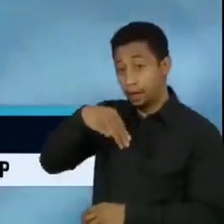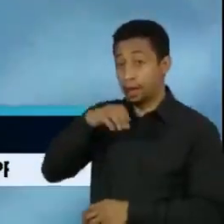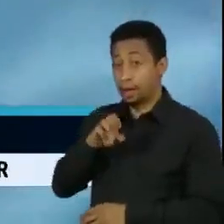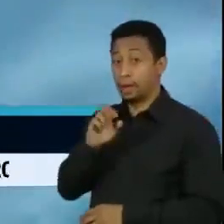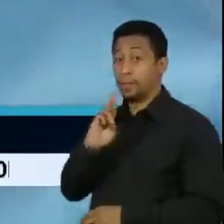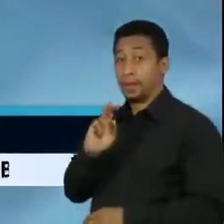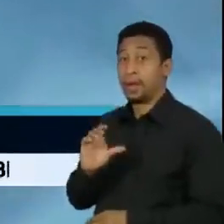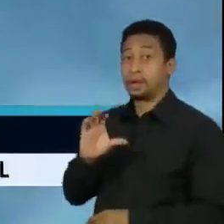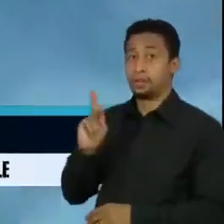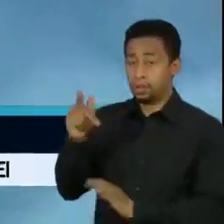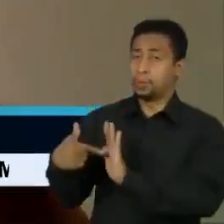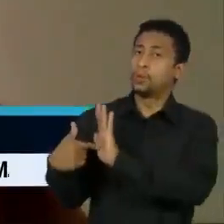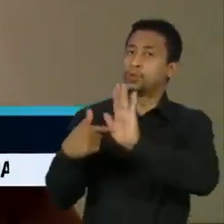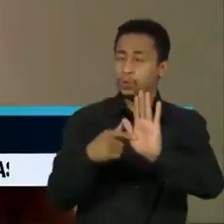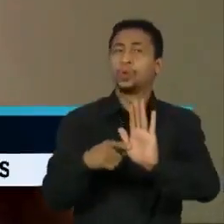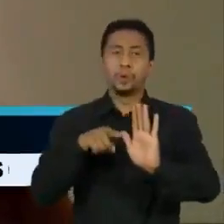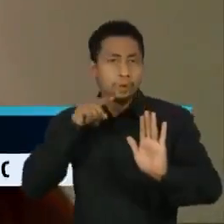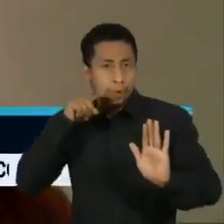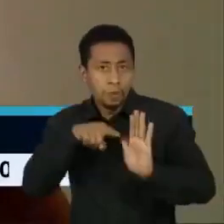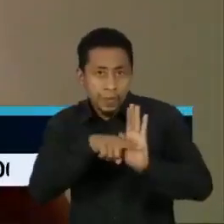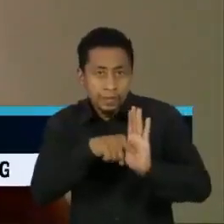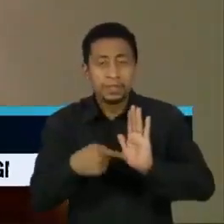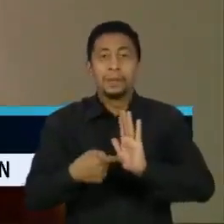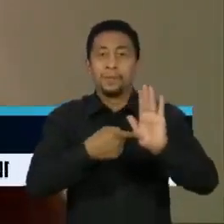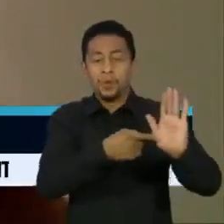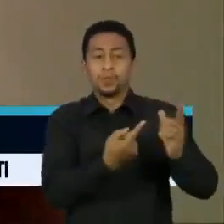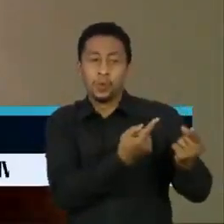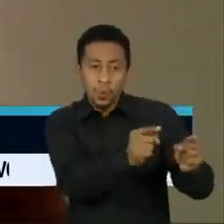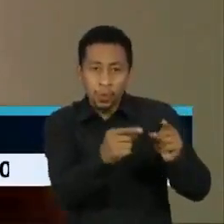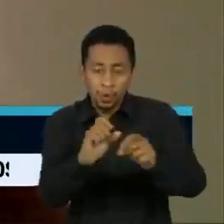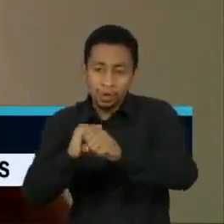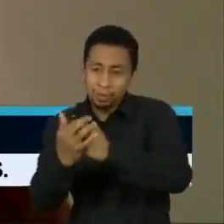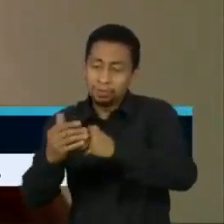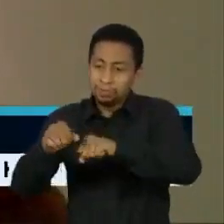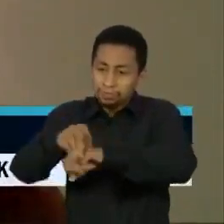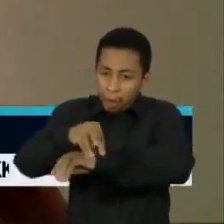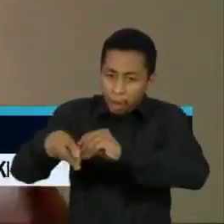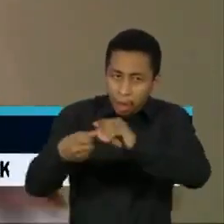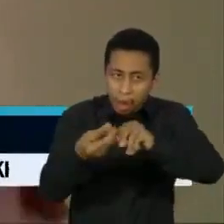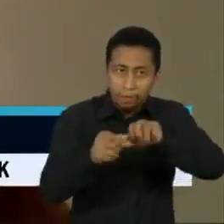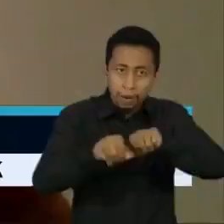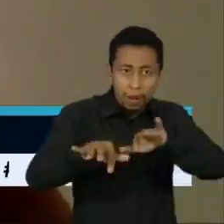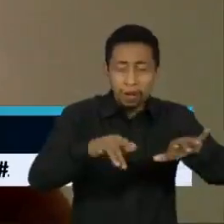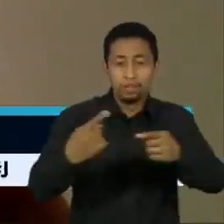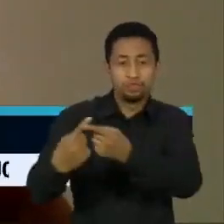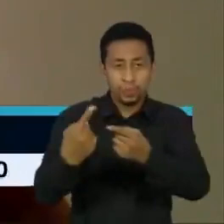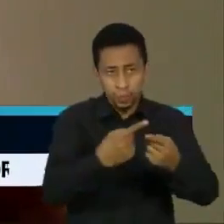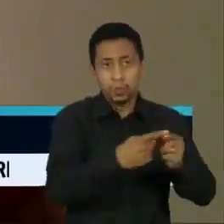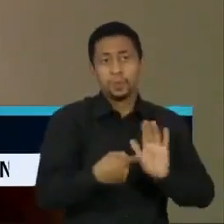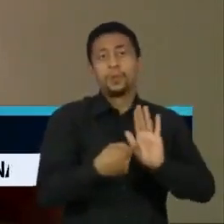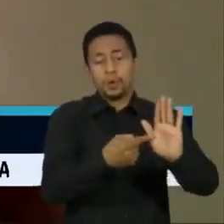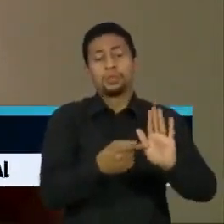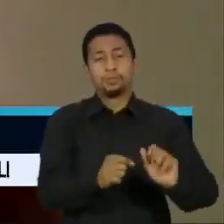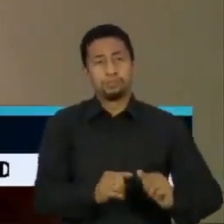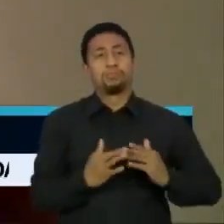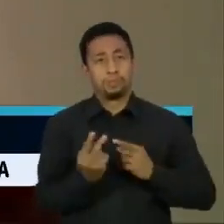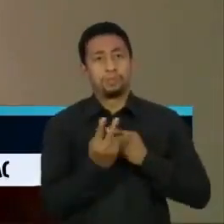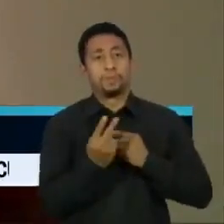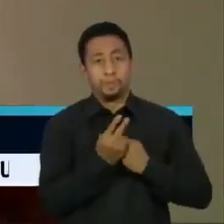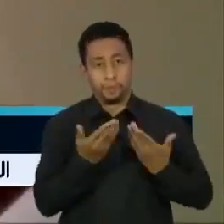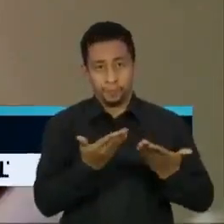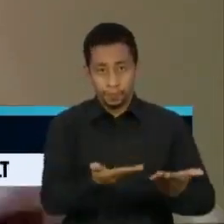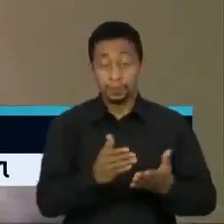variantes Gamma, Delta e Mu. Ele entra dentro do material genético do vírus, então é dentro, lá no centro do vírus.